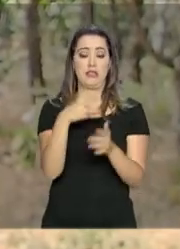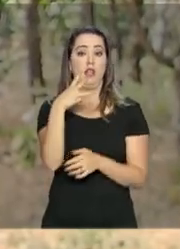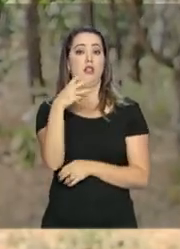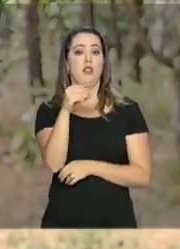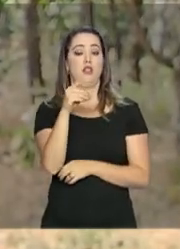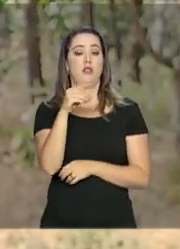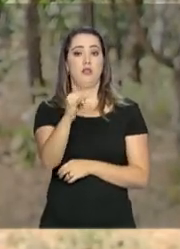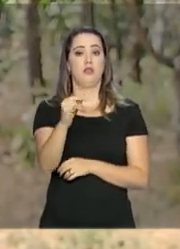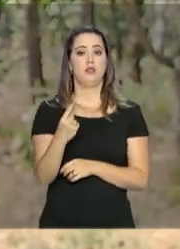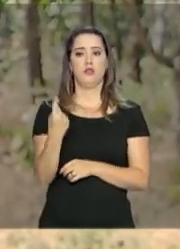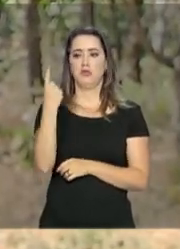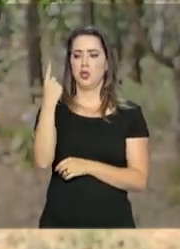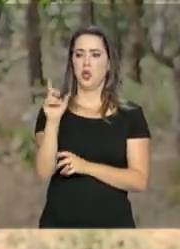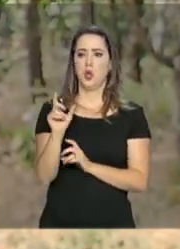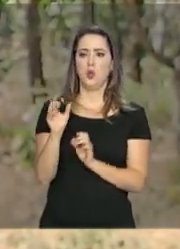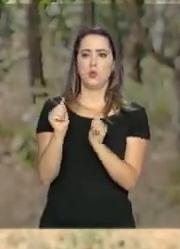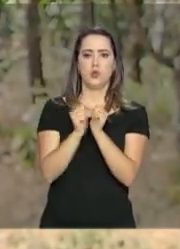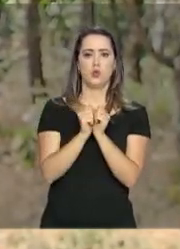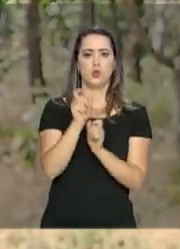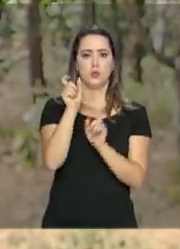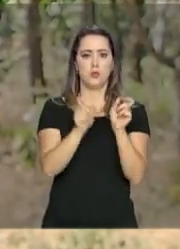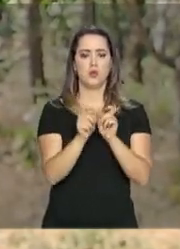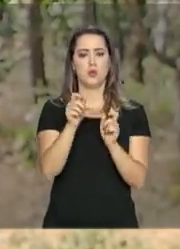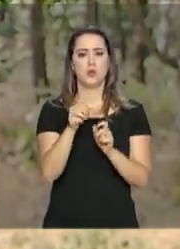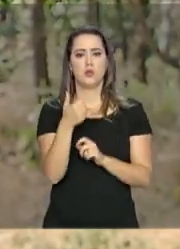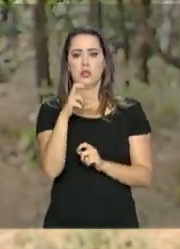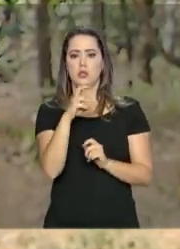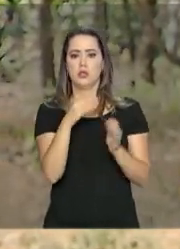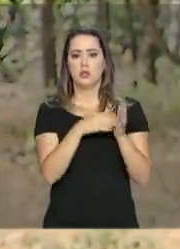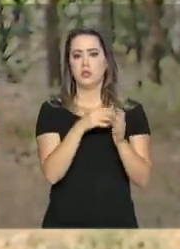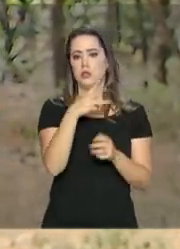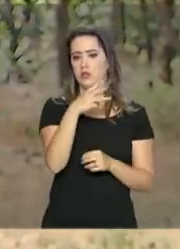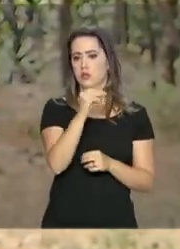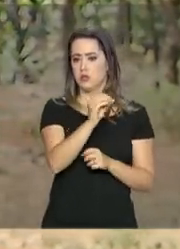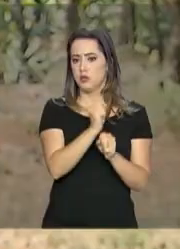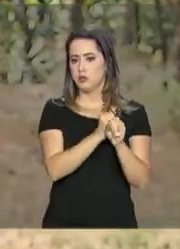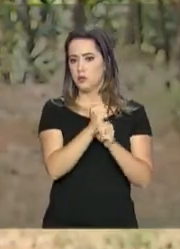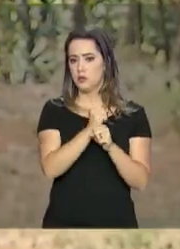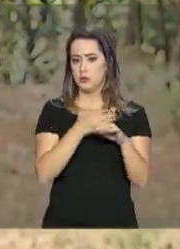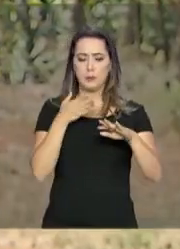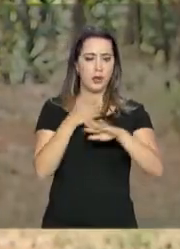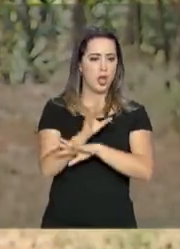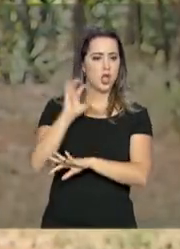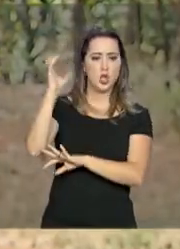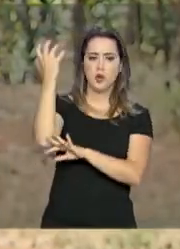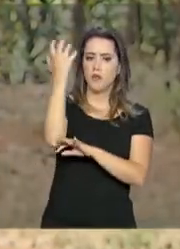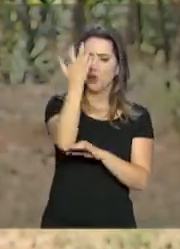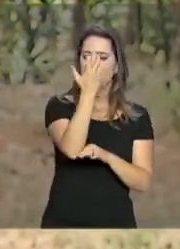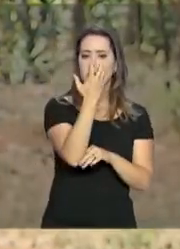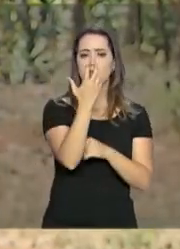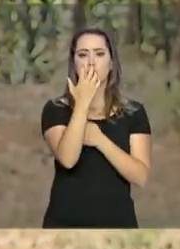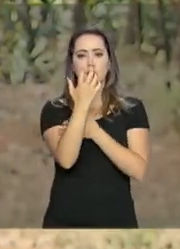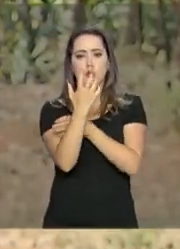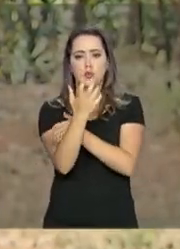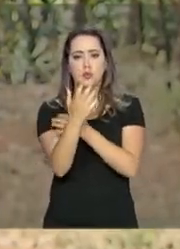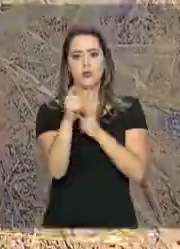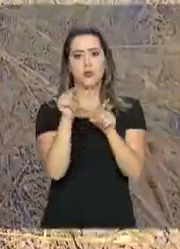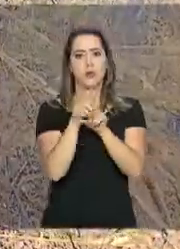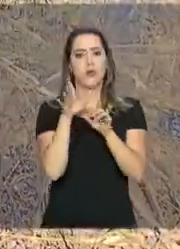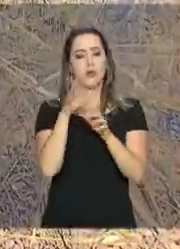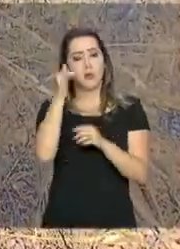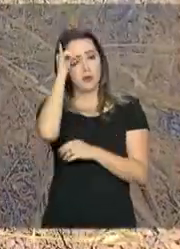Eu, mais uma equipe de 15 a 30 homens ali dentro de florestas, mata amazônica, combatendo ali